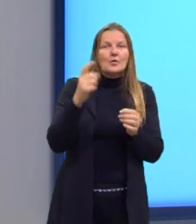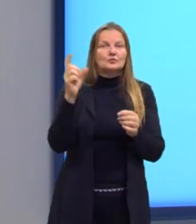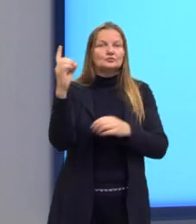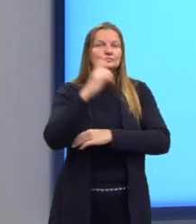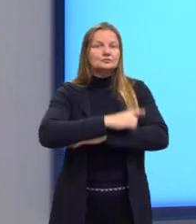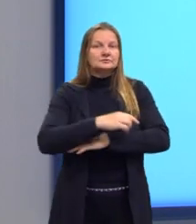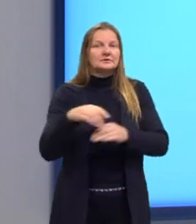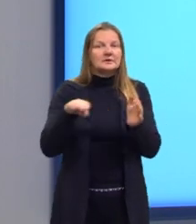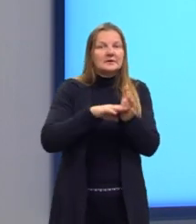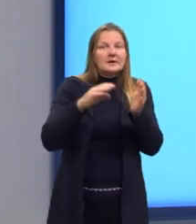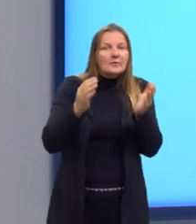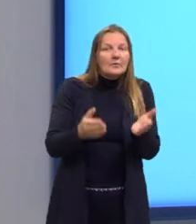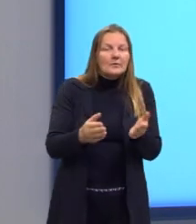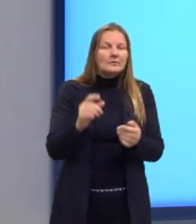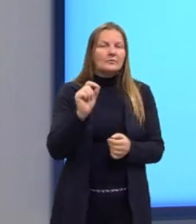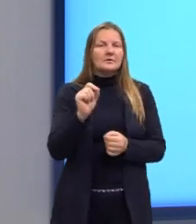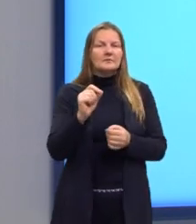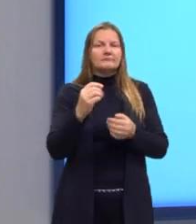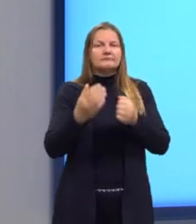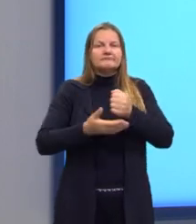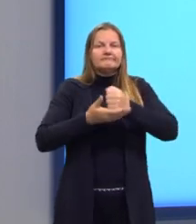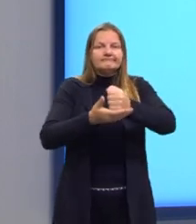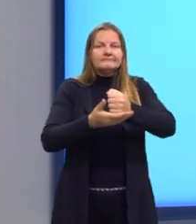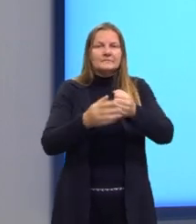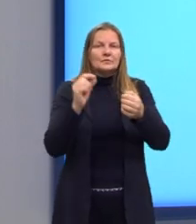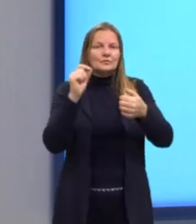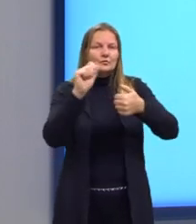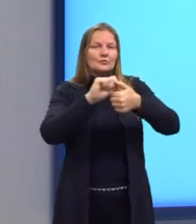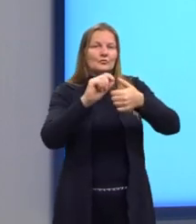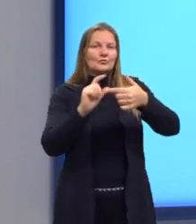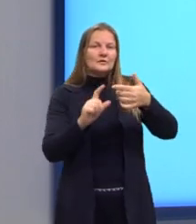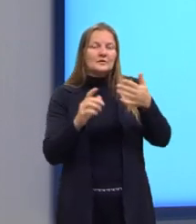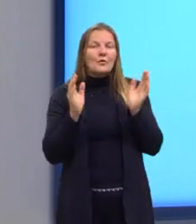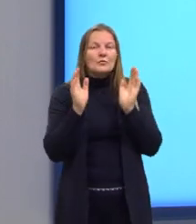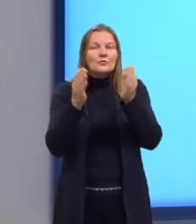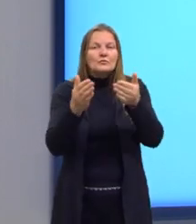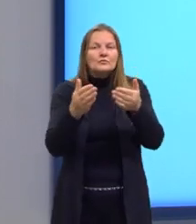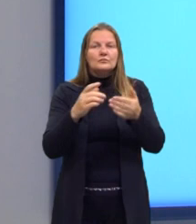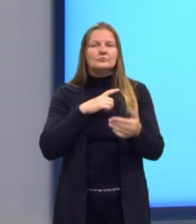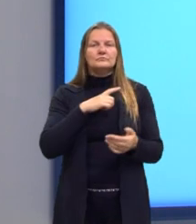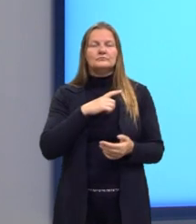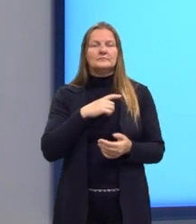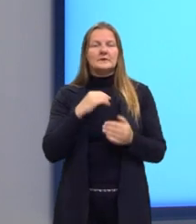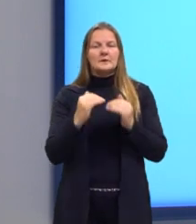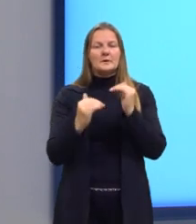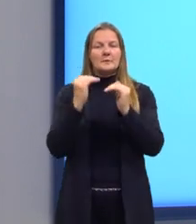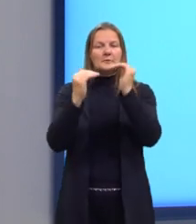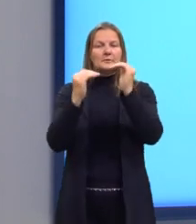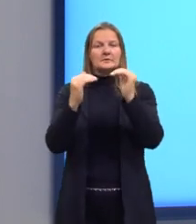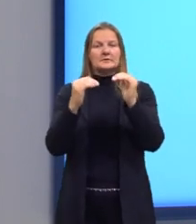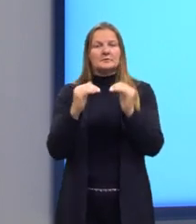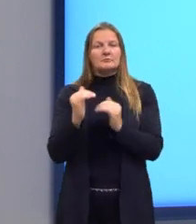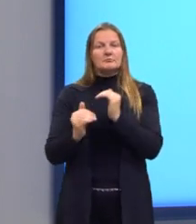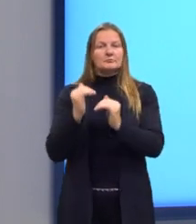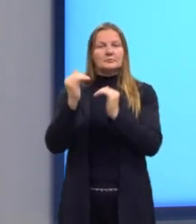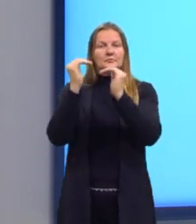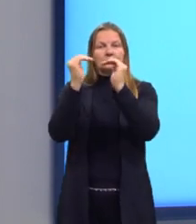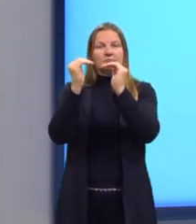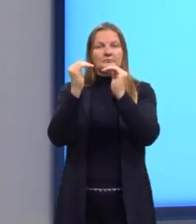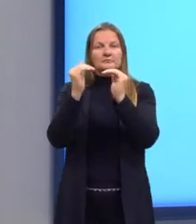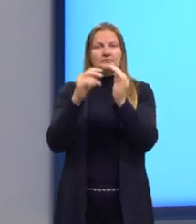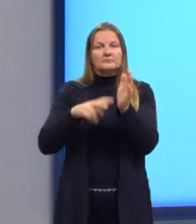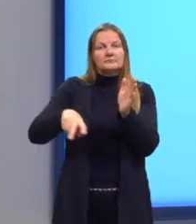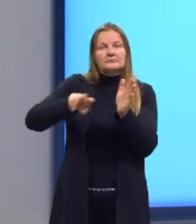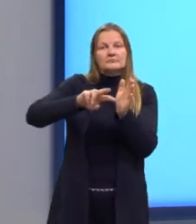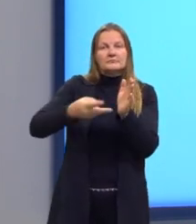temática do texto. Pois, delimitam. Lembrando aqui que progressão temática já foi assunto das